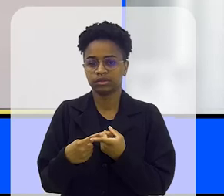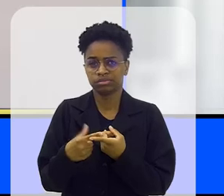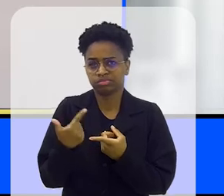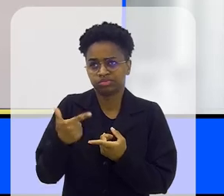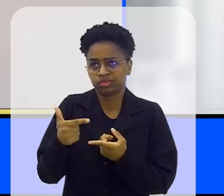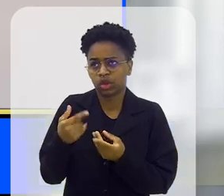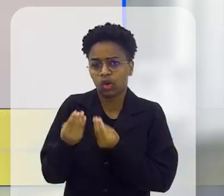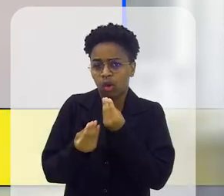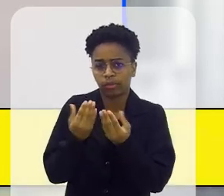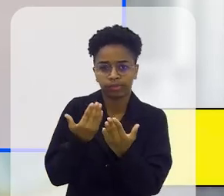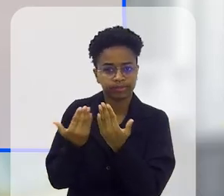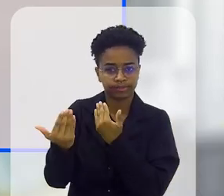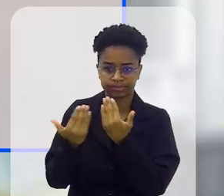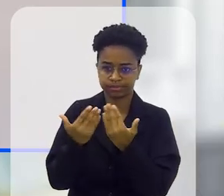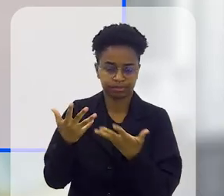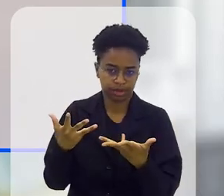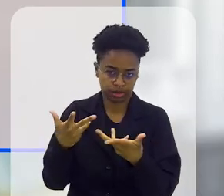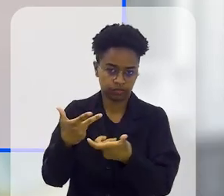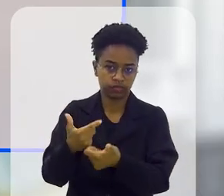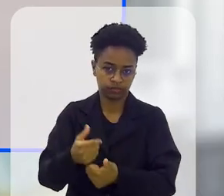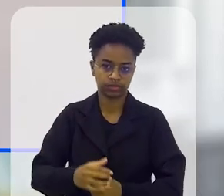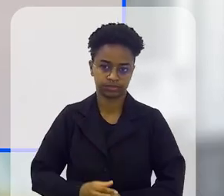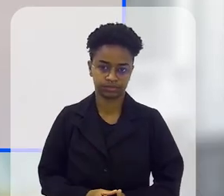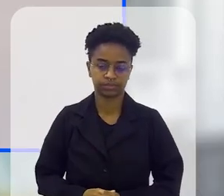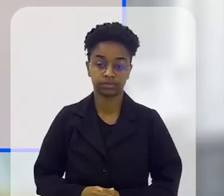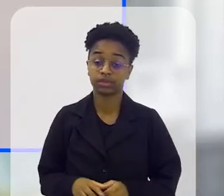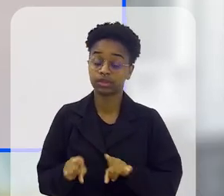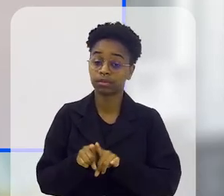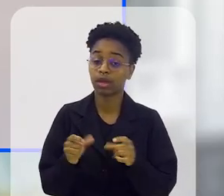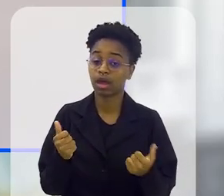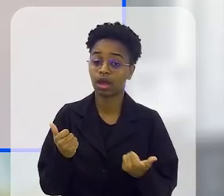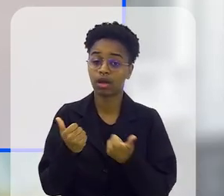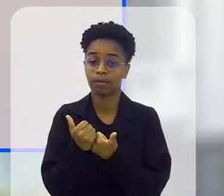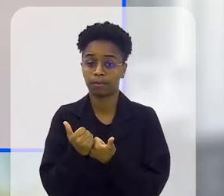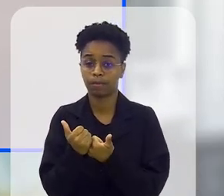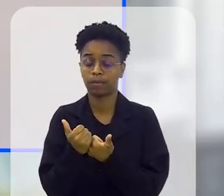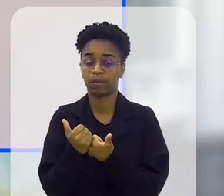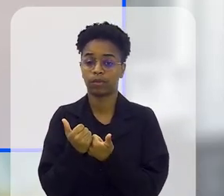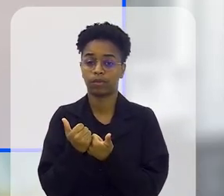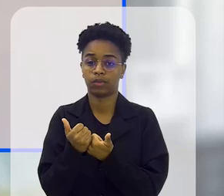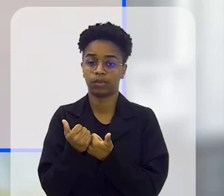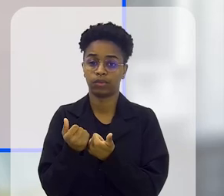que não tem preço, não dá para mensurar, é maravilhoso. O suporte